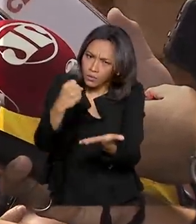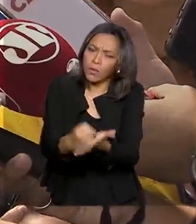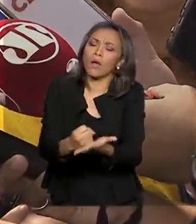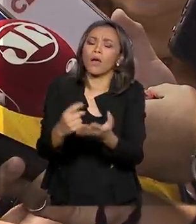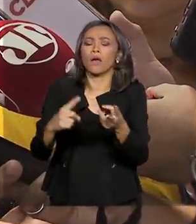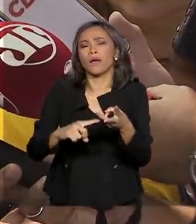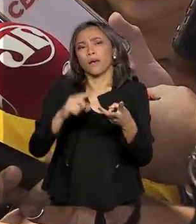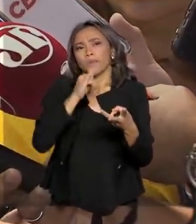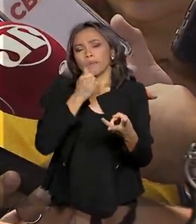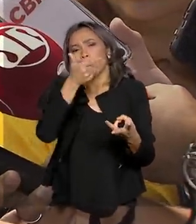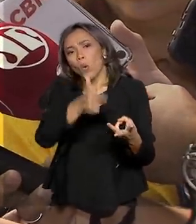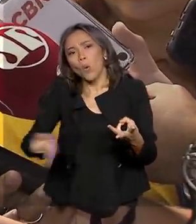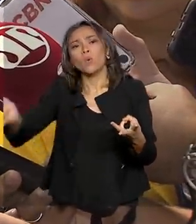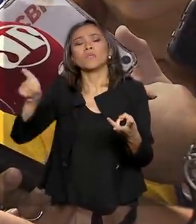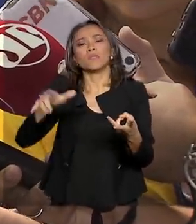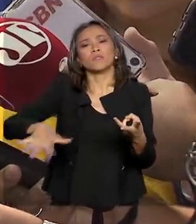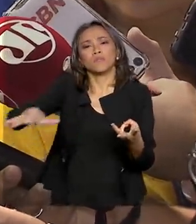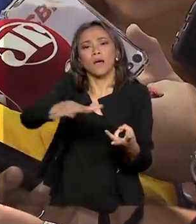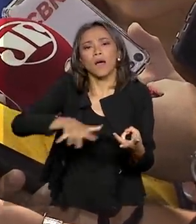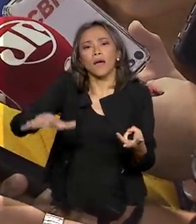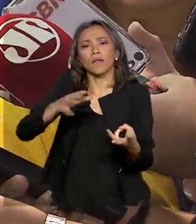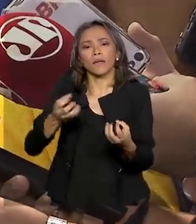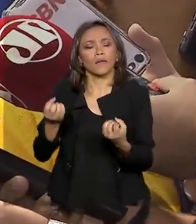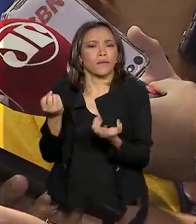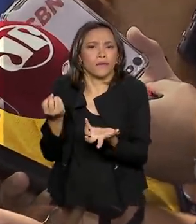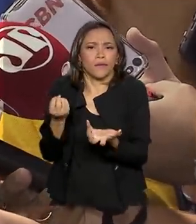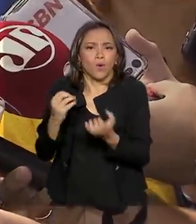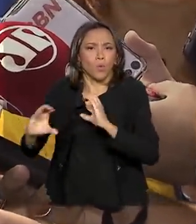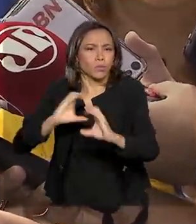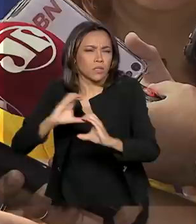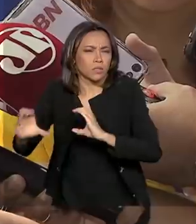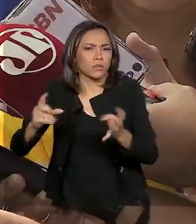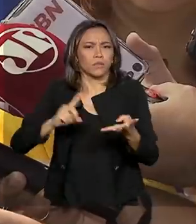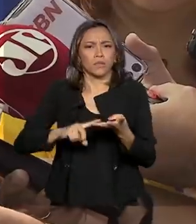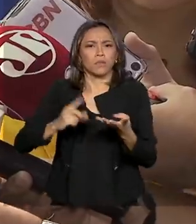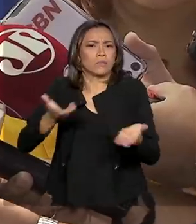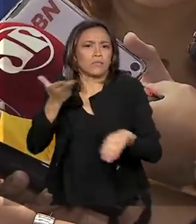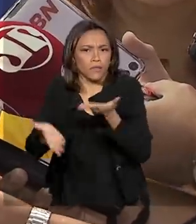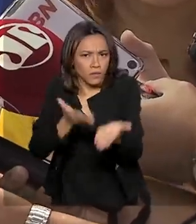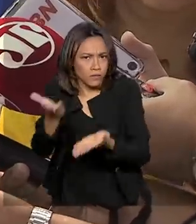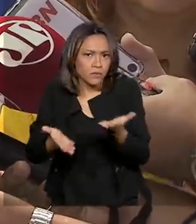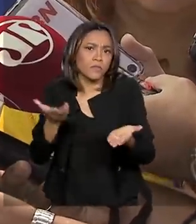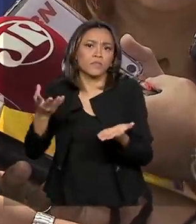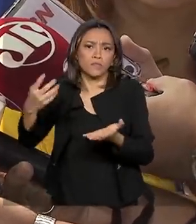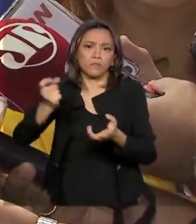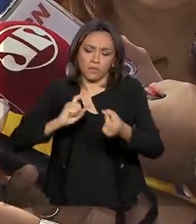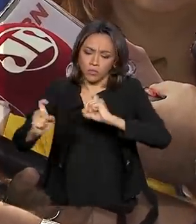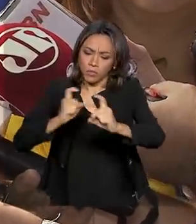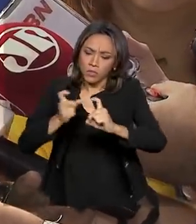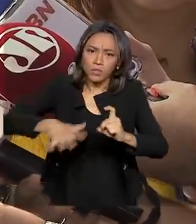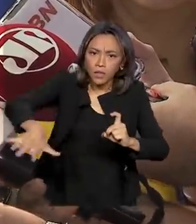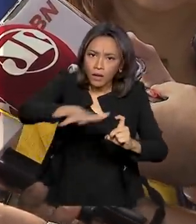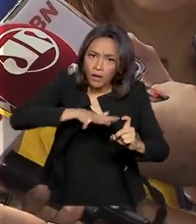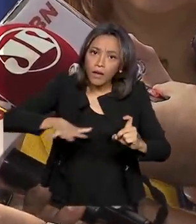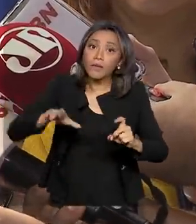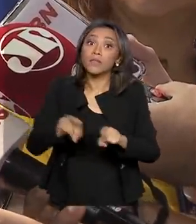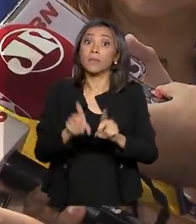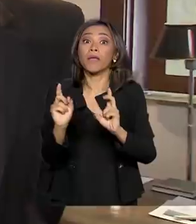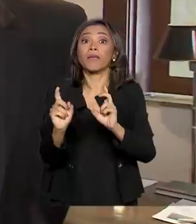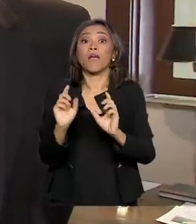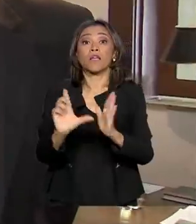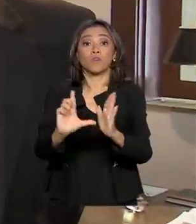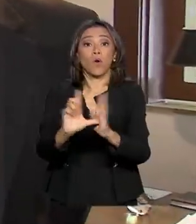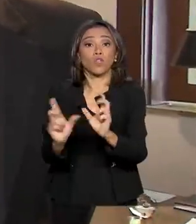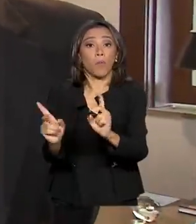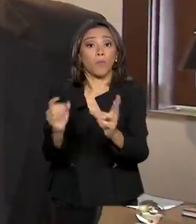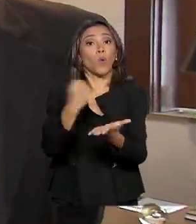como a parte de informação, comunicação e serviços administrativos e o comércio também.